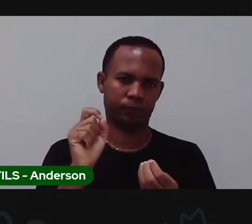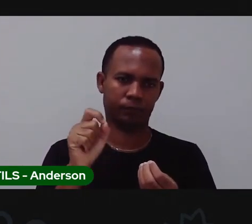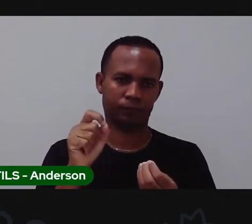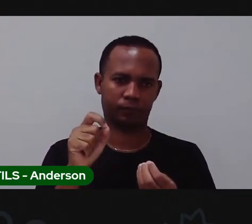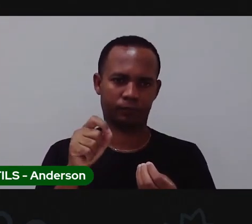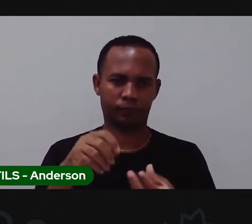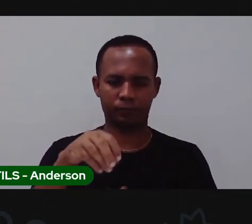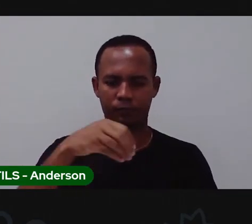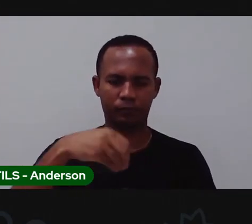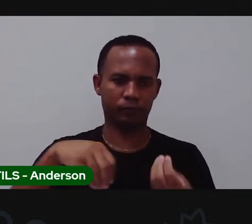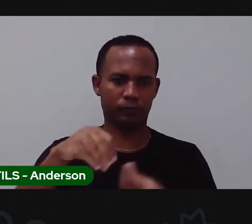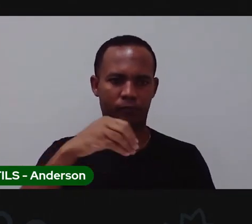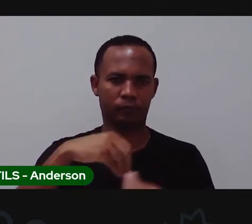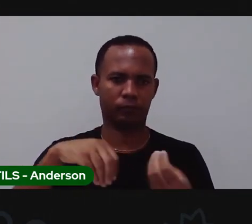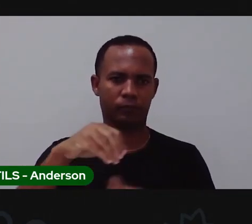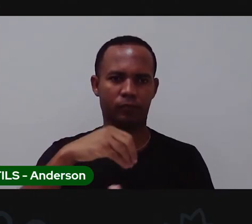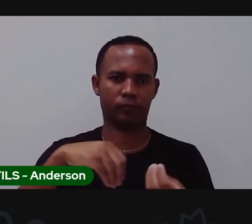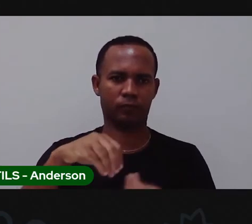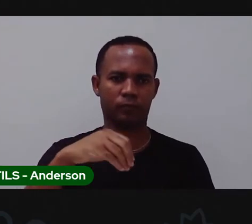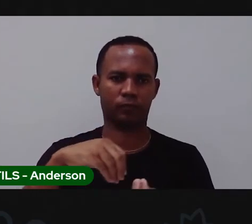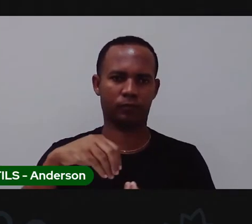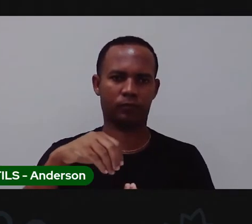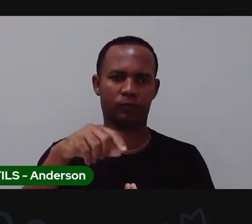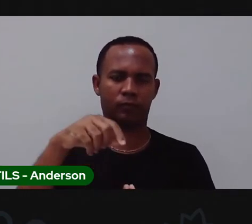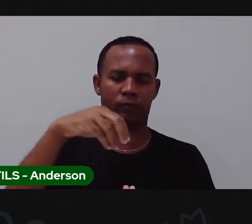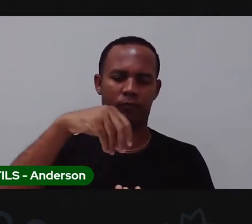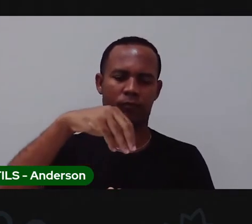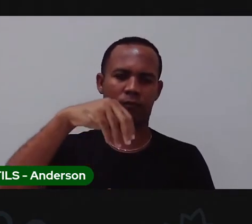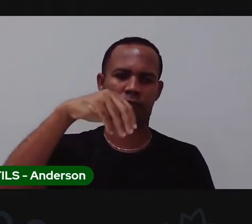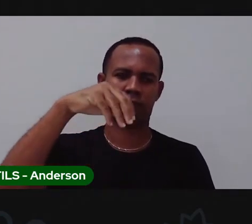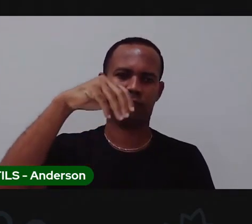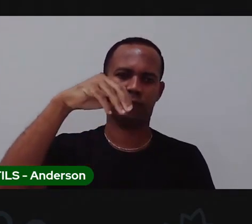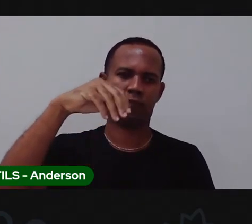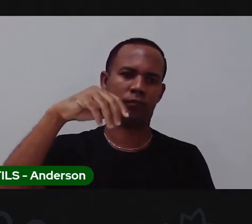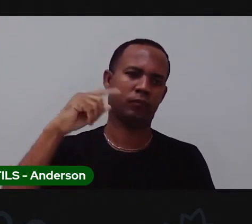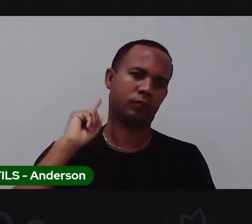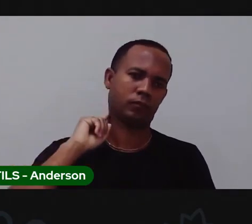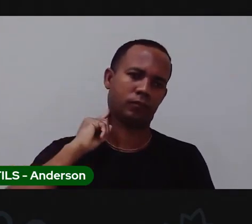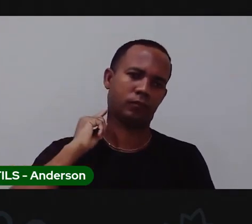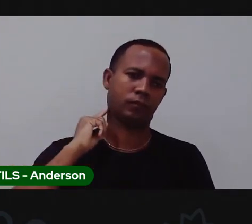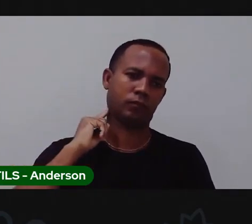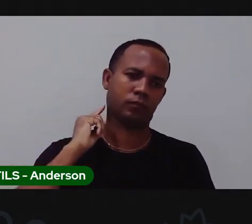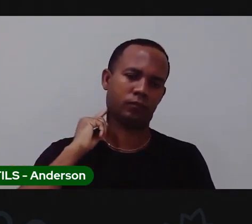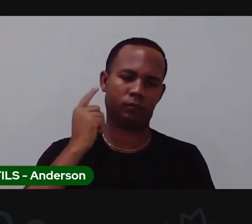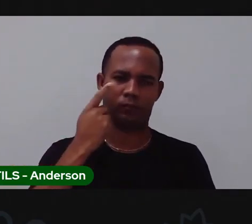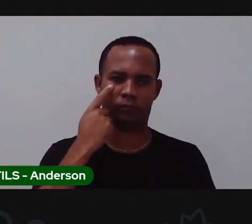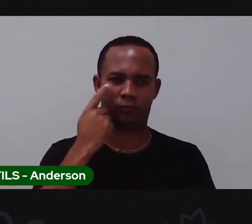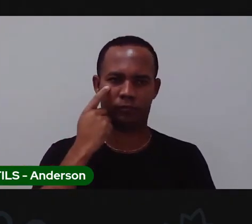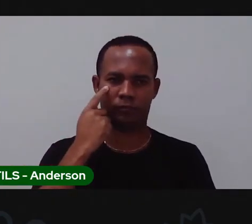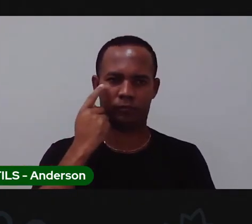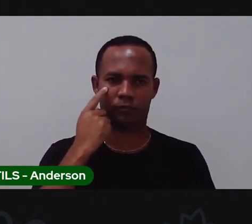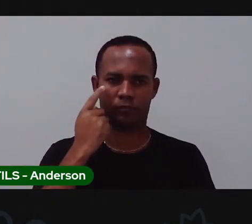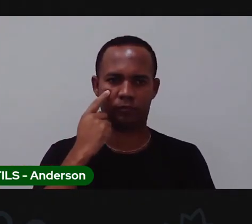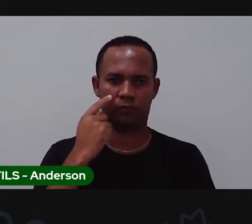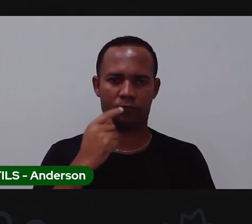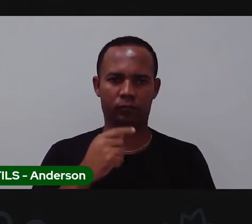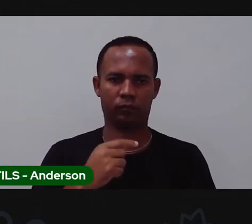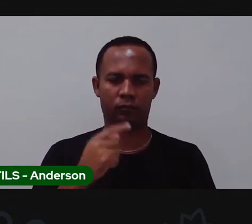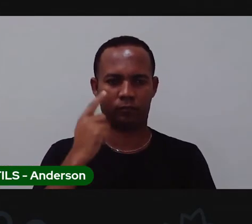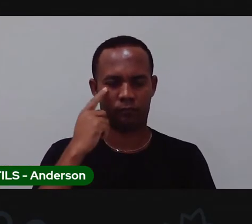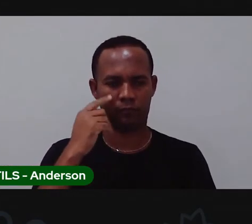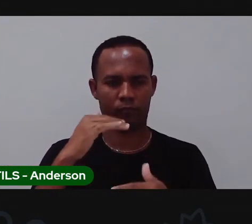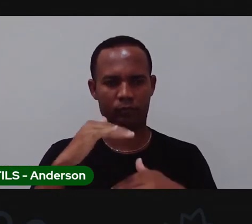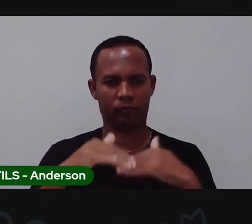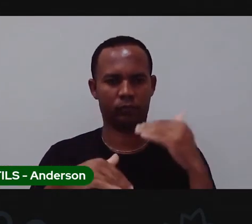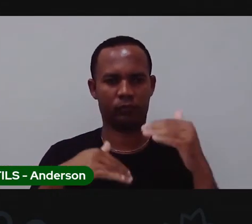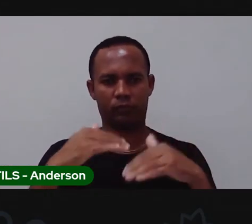e mexeu quando ela mexeu ela colocou aqui começou a dar a água e aí o que foi que aconteceu ela foi o tempo foi